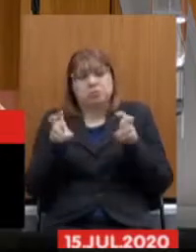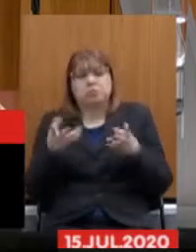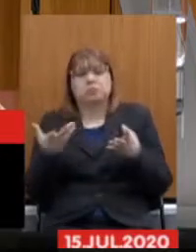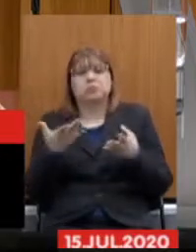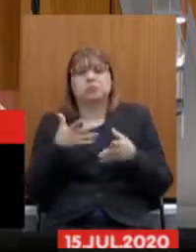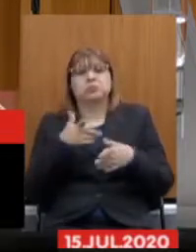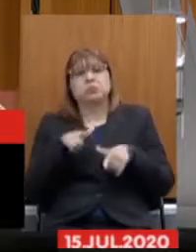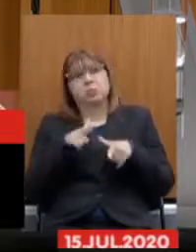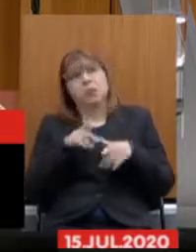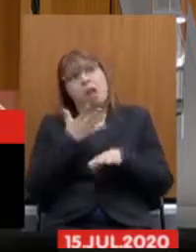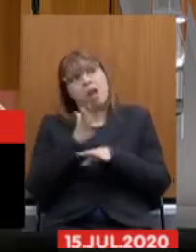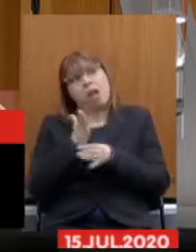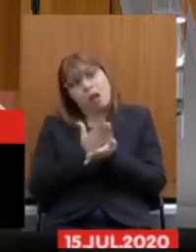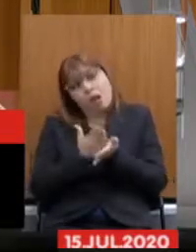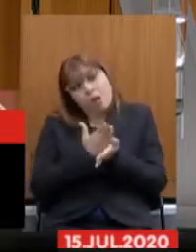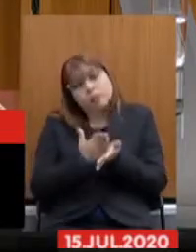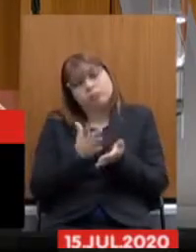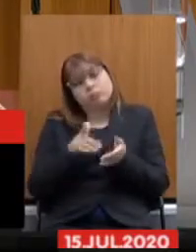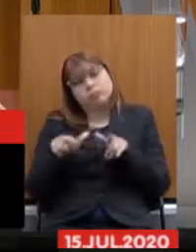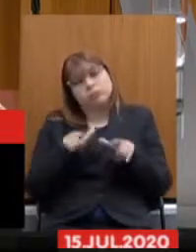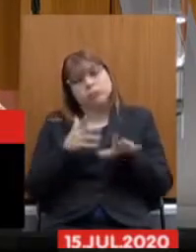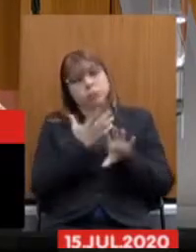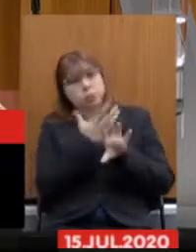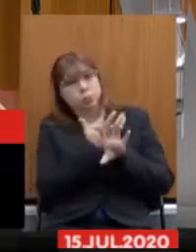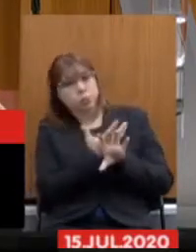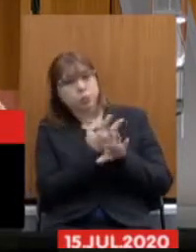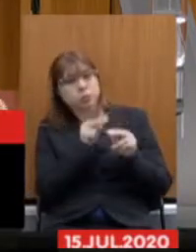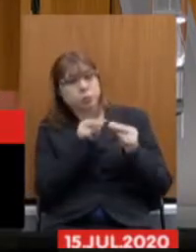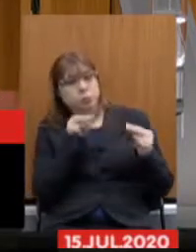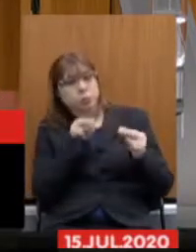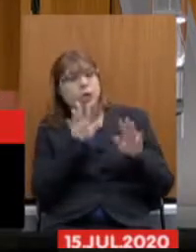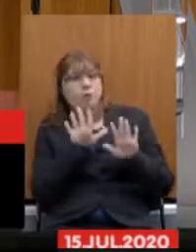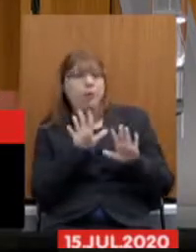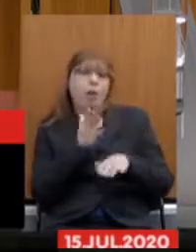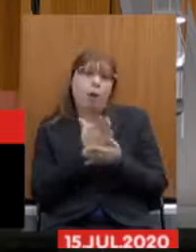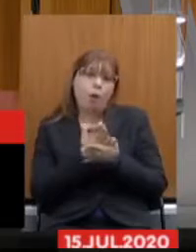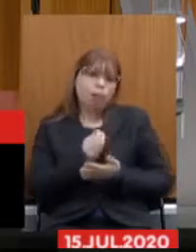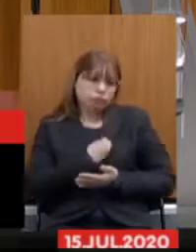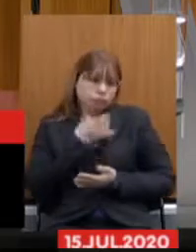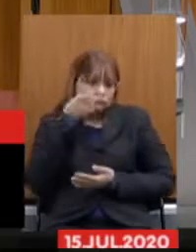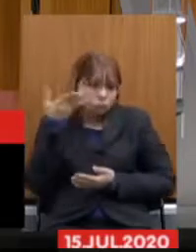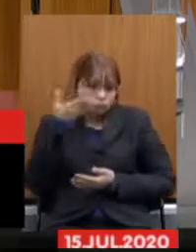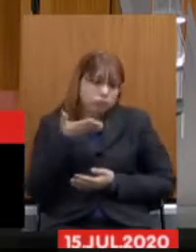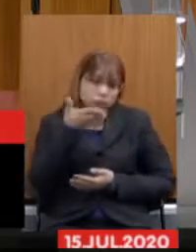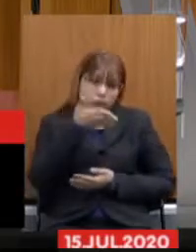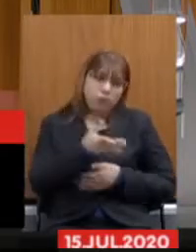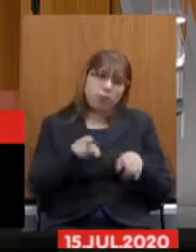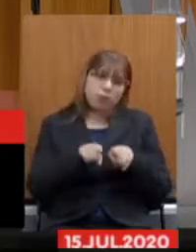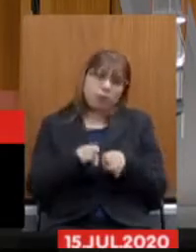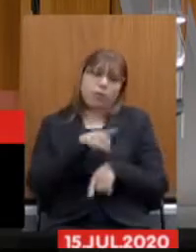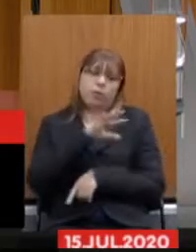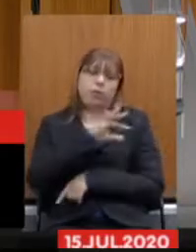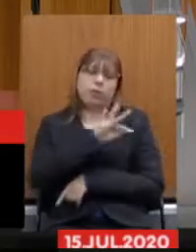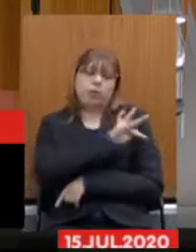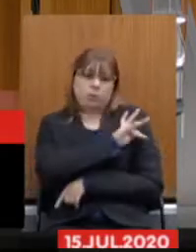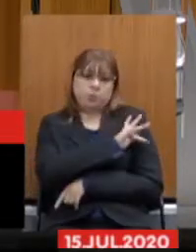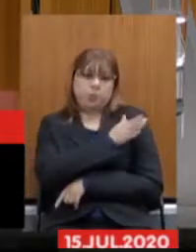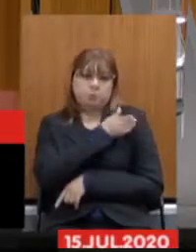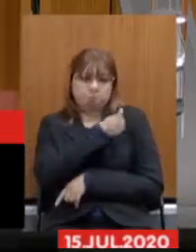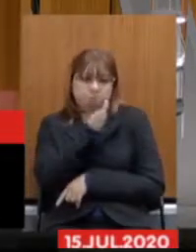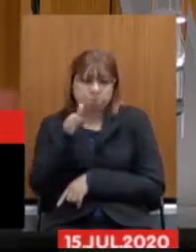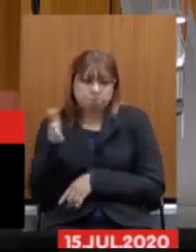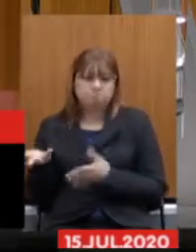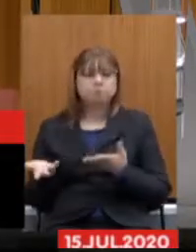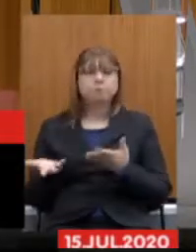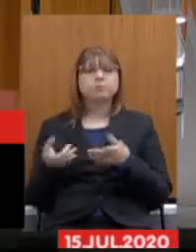remotamente outras em campo também inclusive atividade de fiscalização agradecer